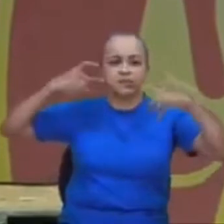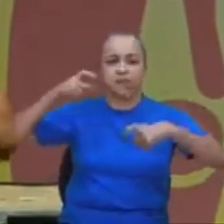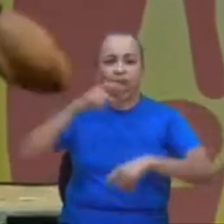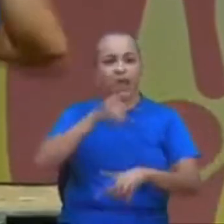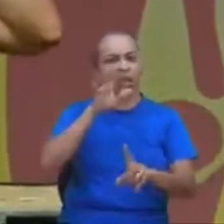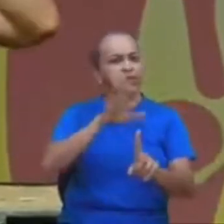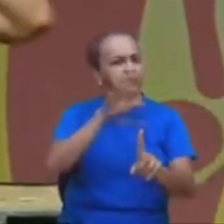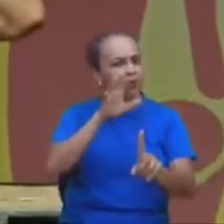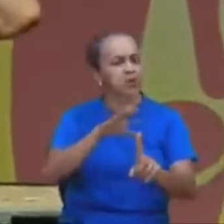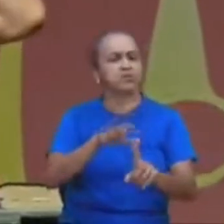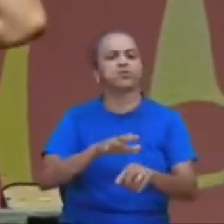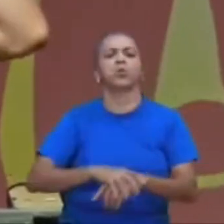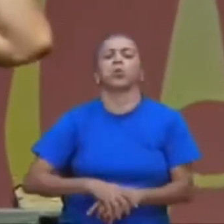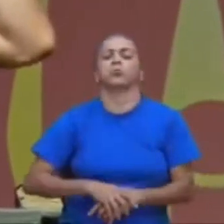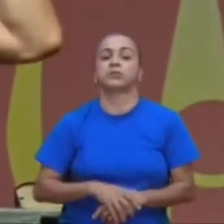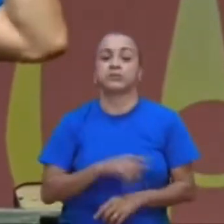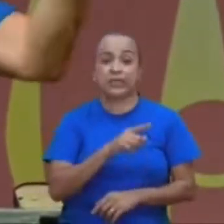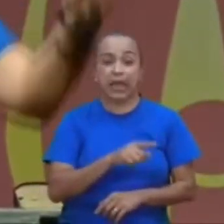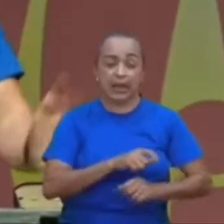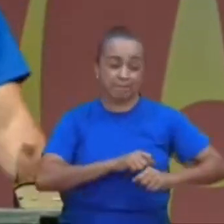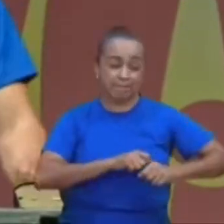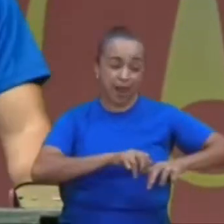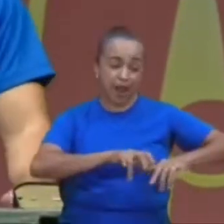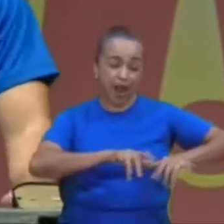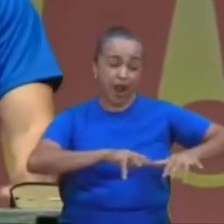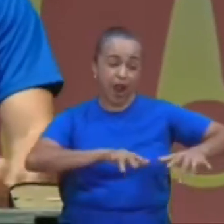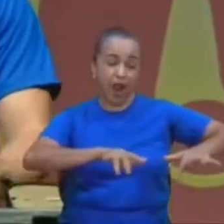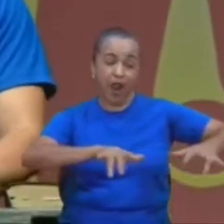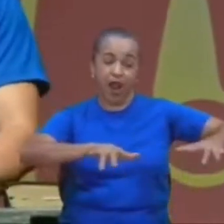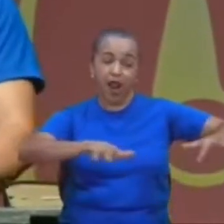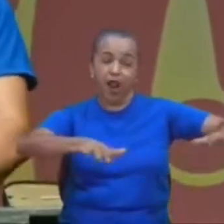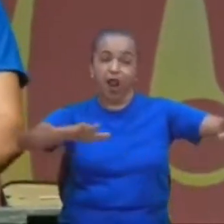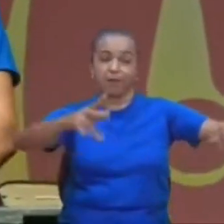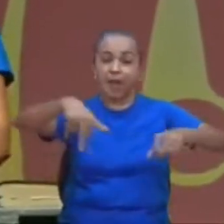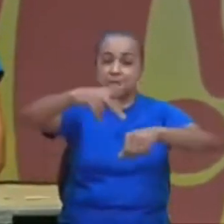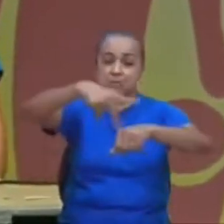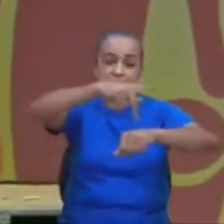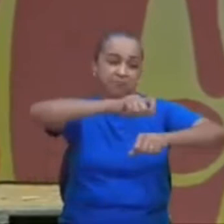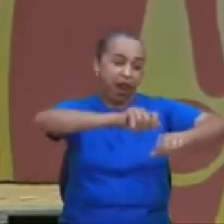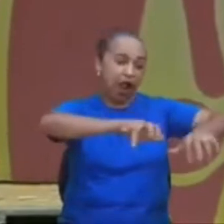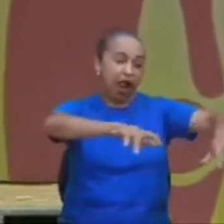E a ação dela foi para outros países. Infelizmente,